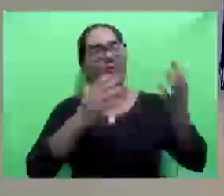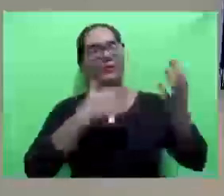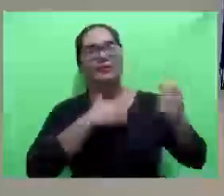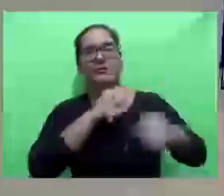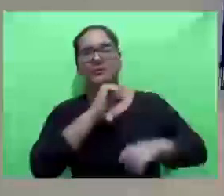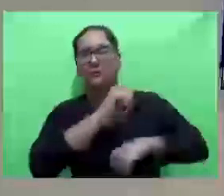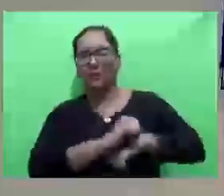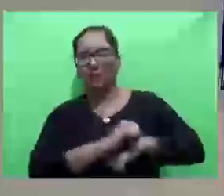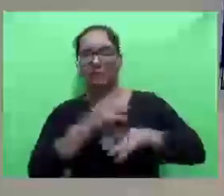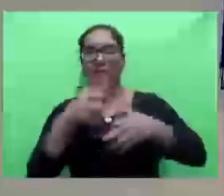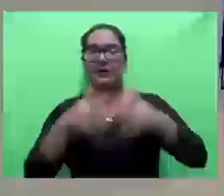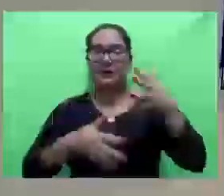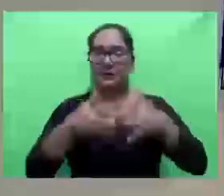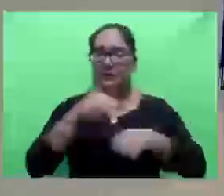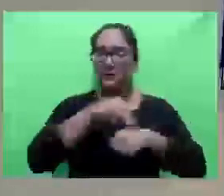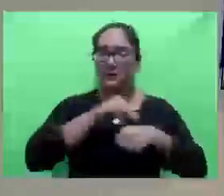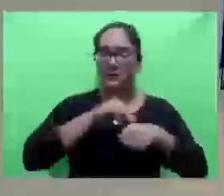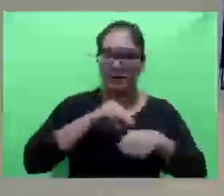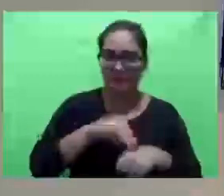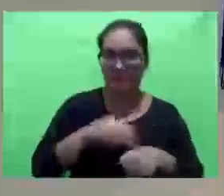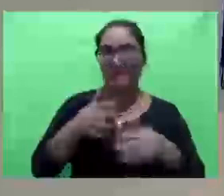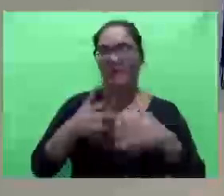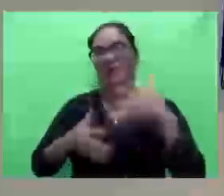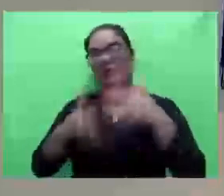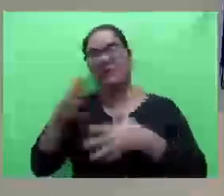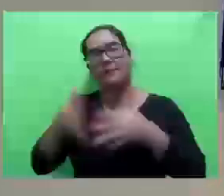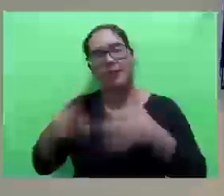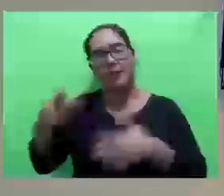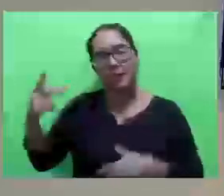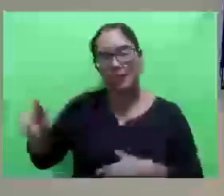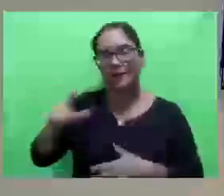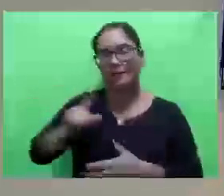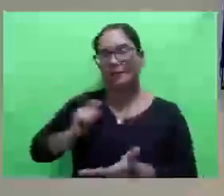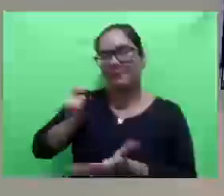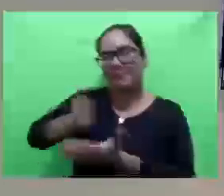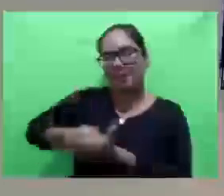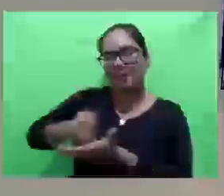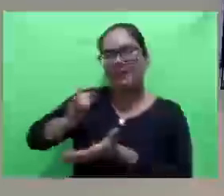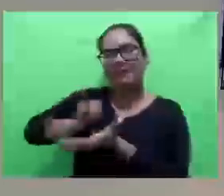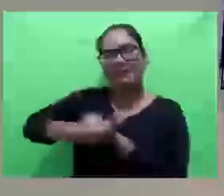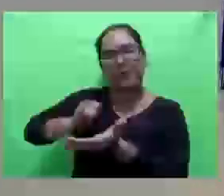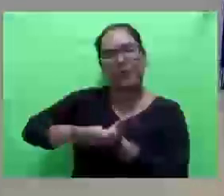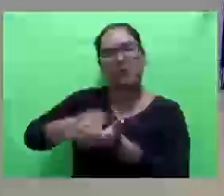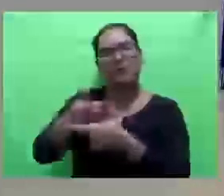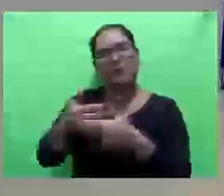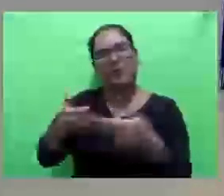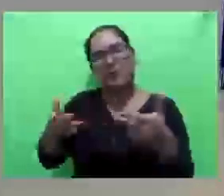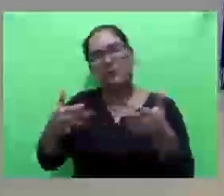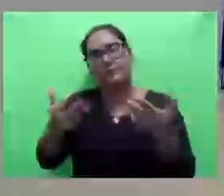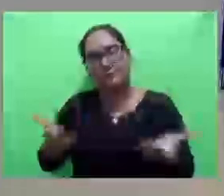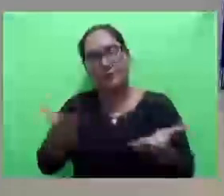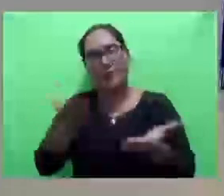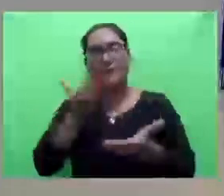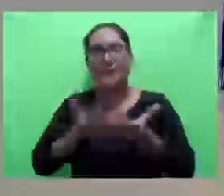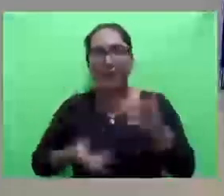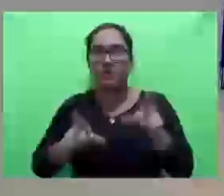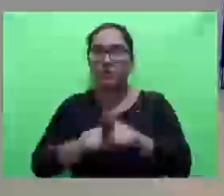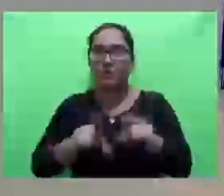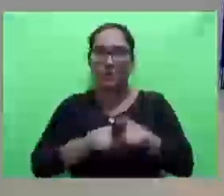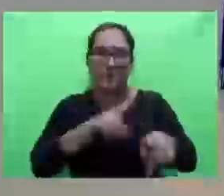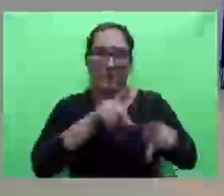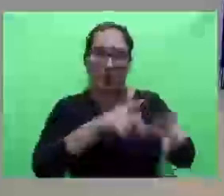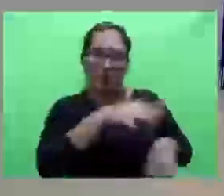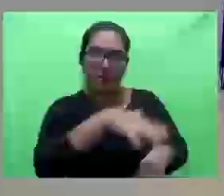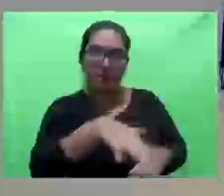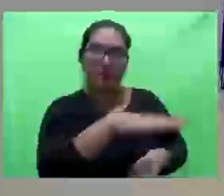Atrapalha o município, atrapalha ele que está pagando imposto para o nosso município, e quem perde também é a população que gosta de